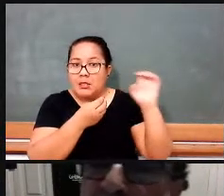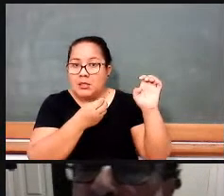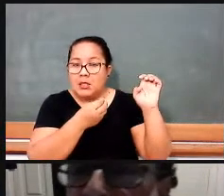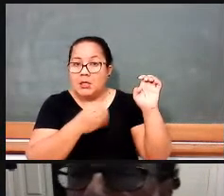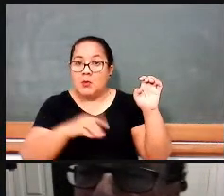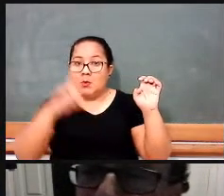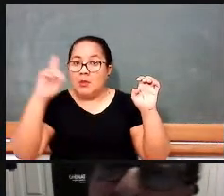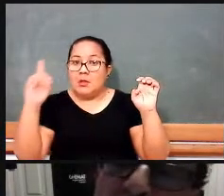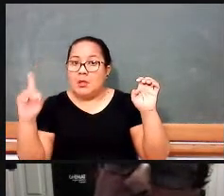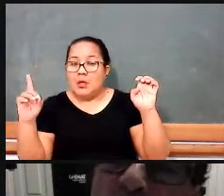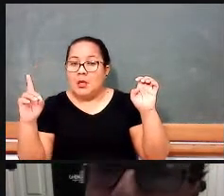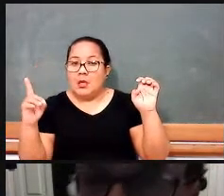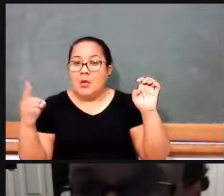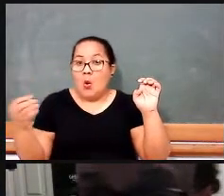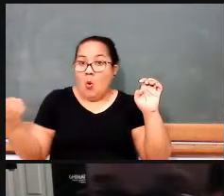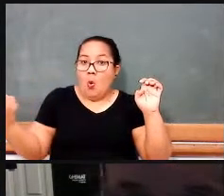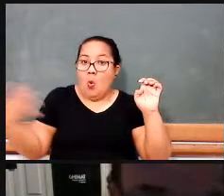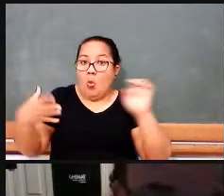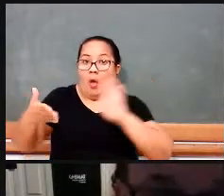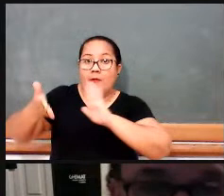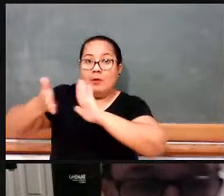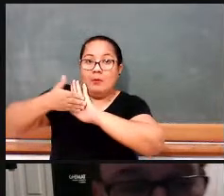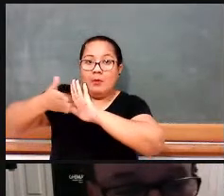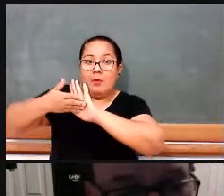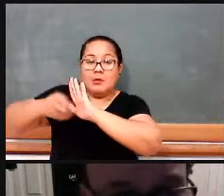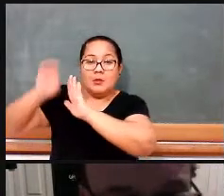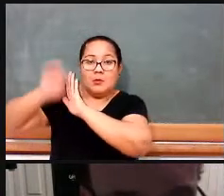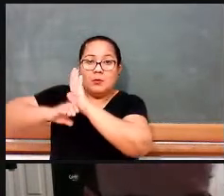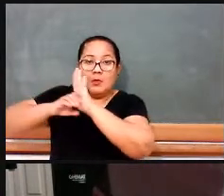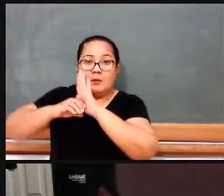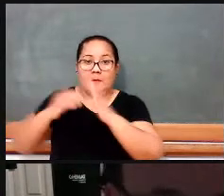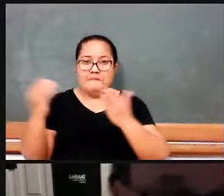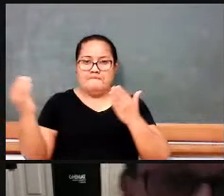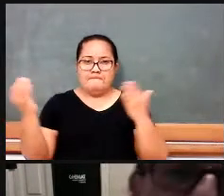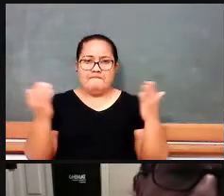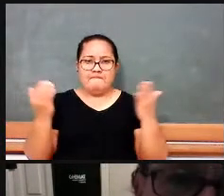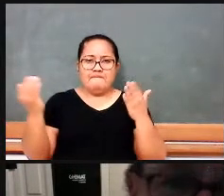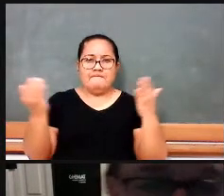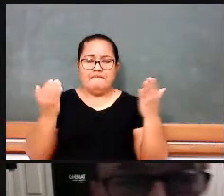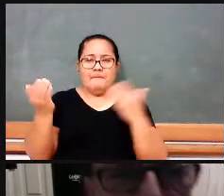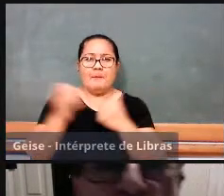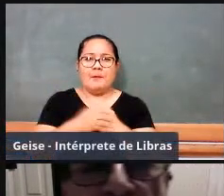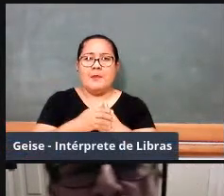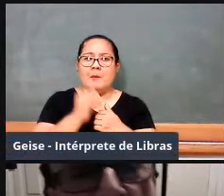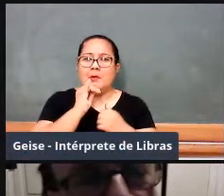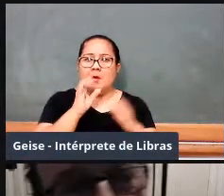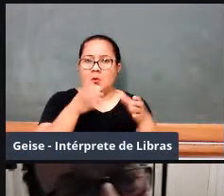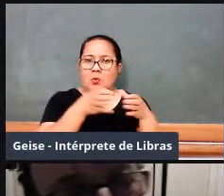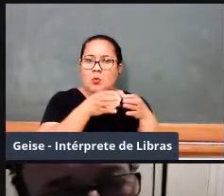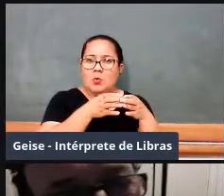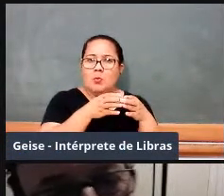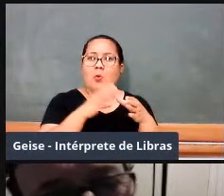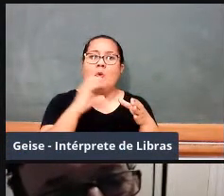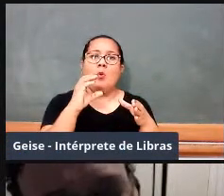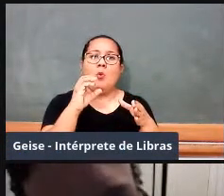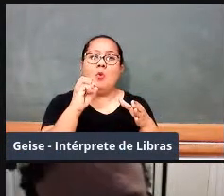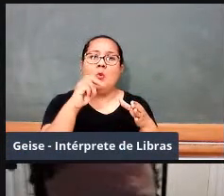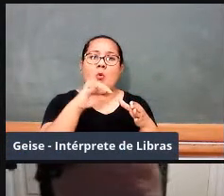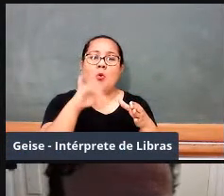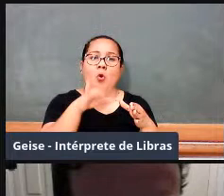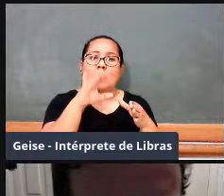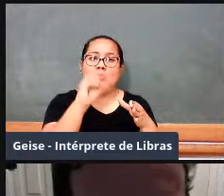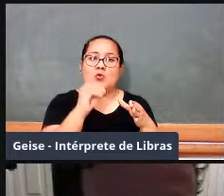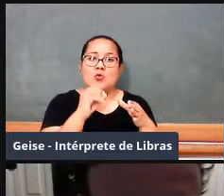lado direito, como é que é a nova proposta curricular. Então, um exemplo, teoria dos conjuntos, no lado dos guias